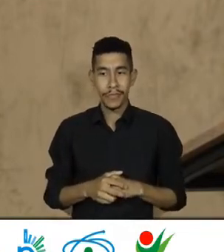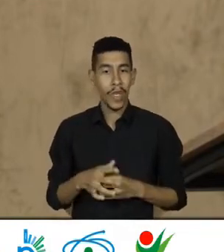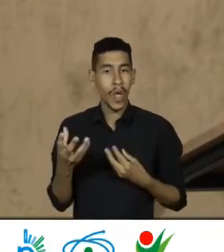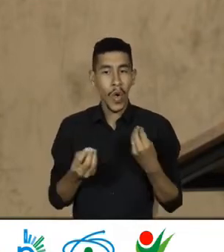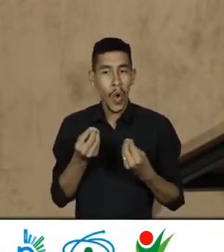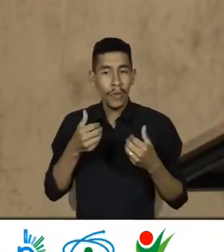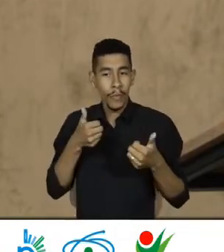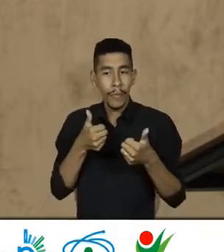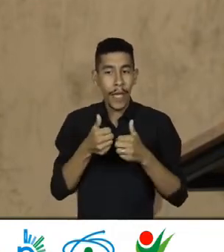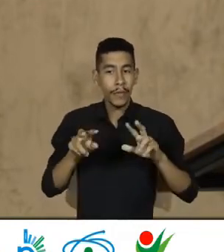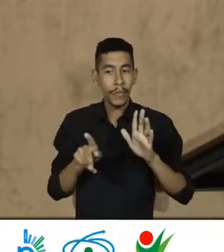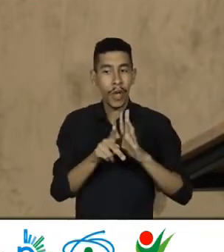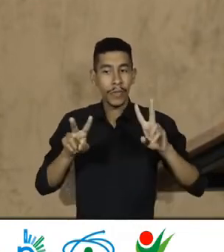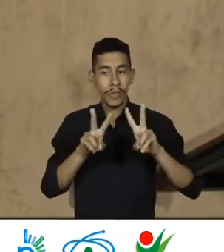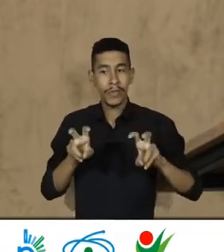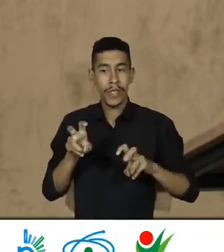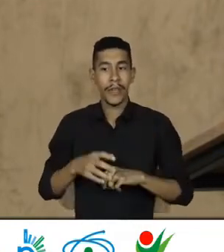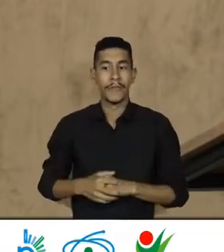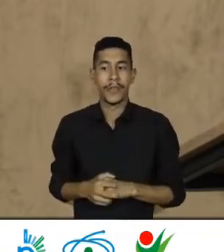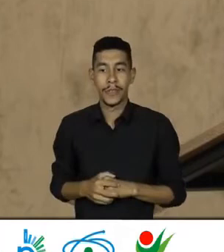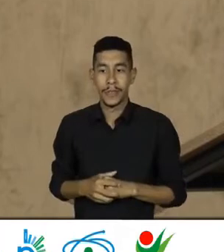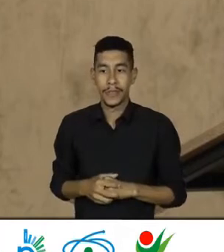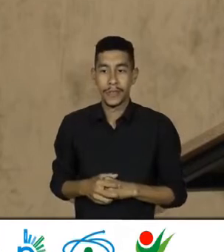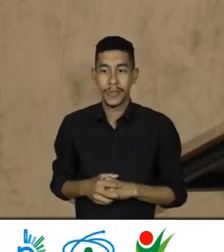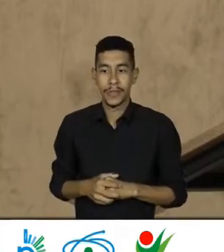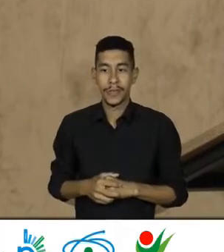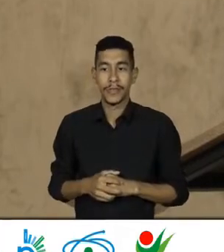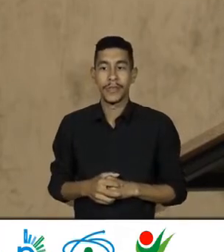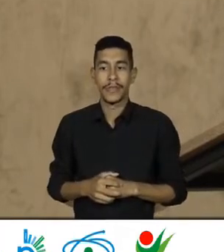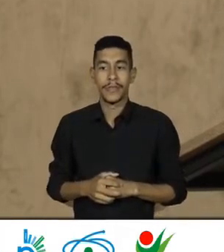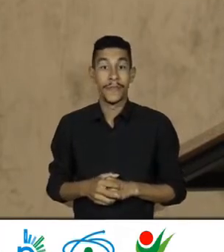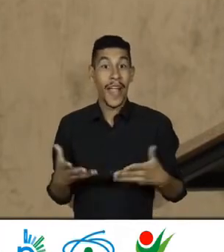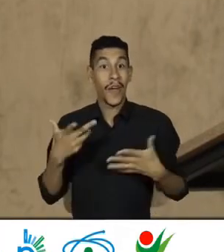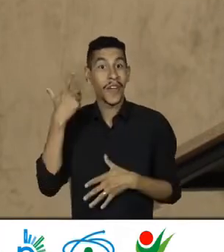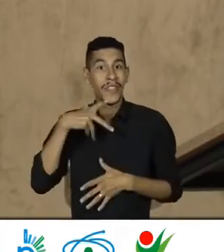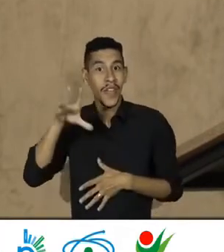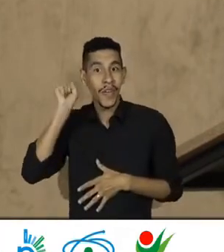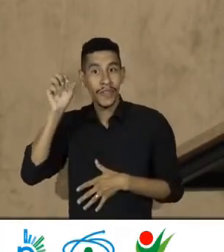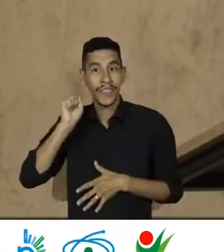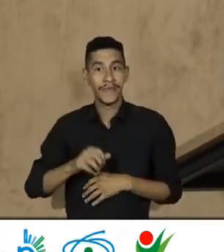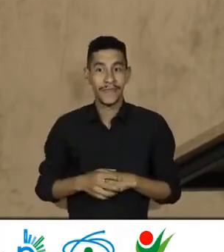Aproximar da temática Está nos ouvindo agora Professora? Ah, ótimo